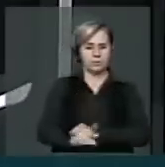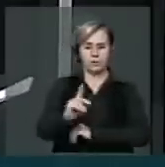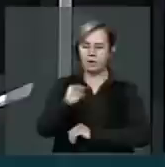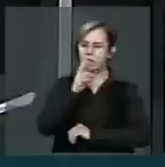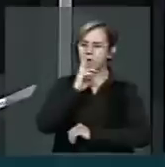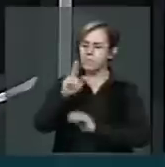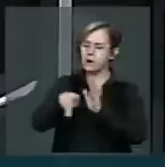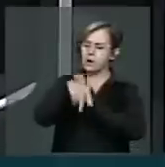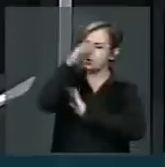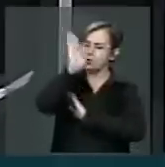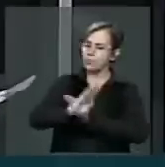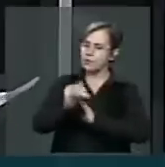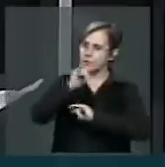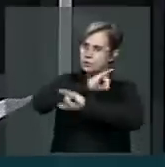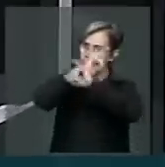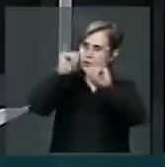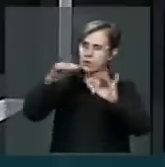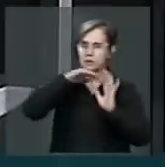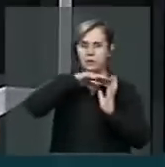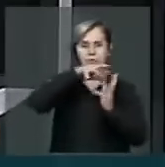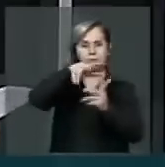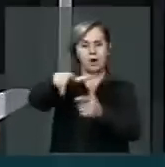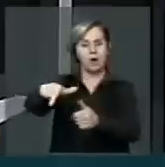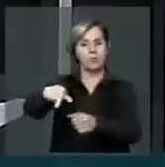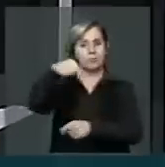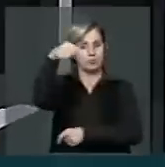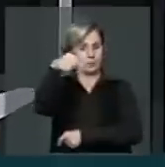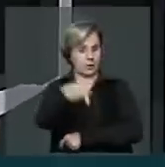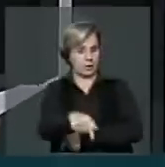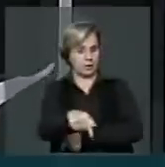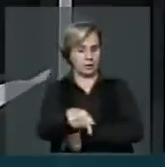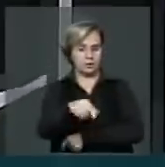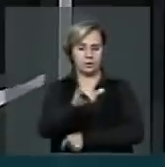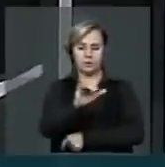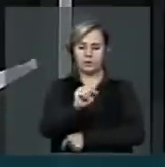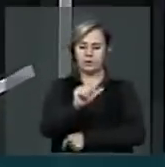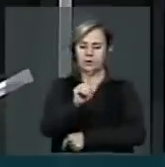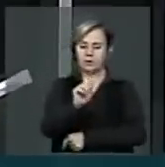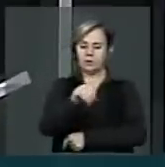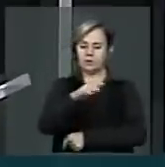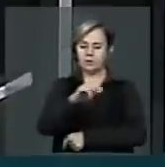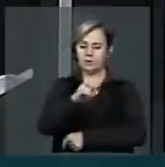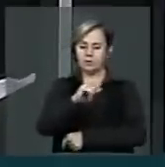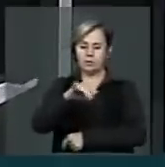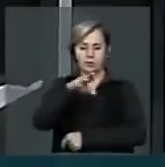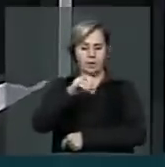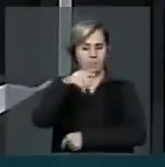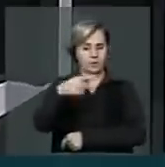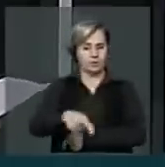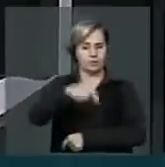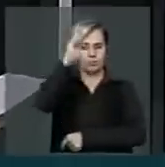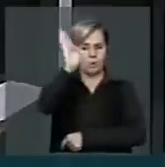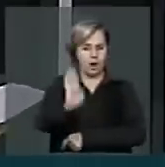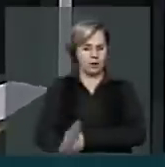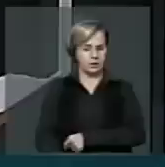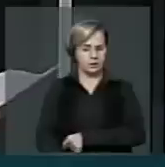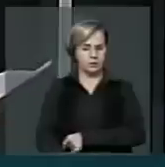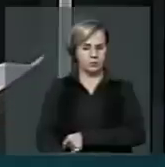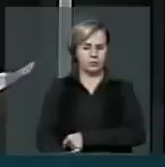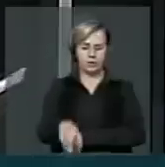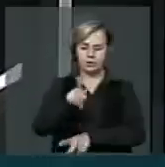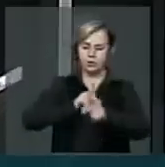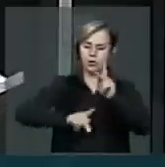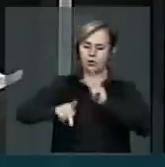o Brasil está dando ao mundo que aqui o islamismo aqui a comunidade islâmica aqui o